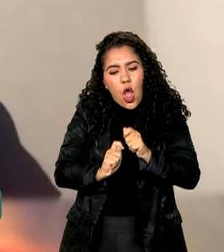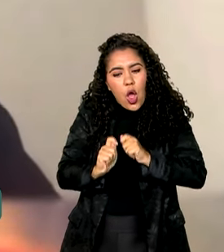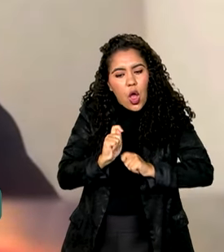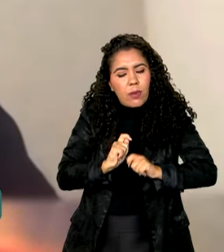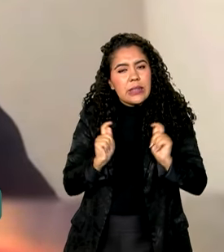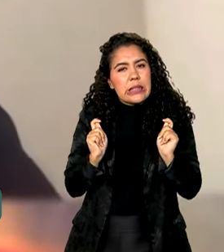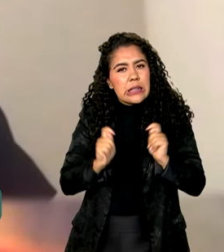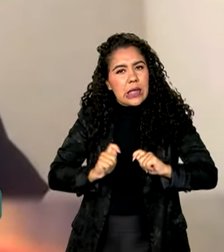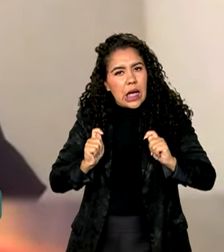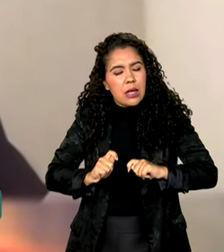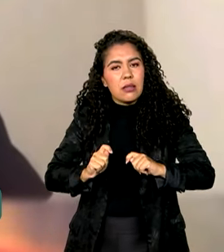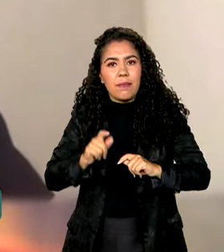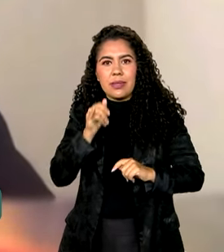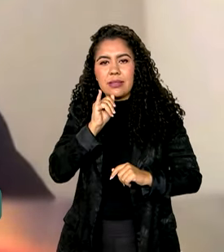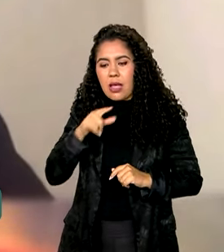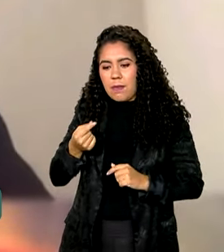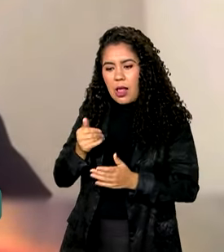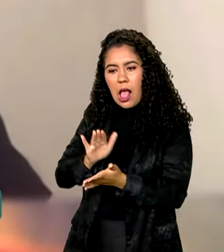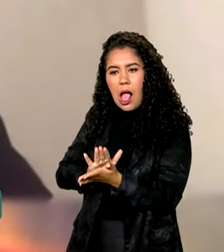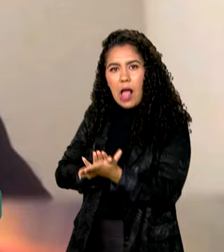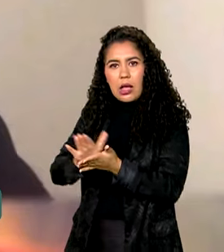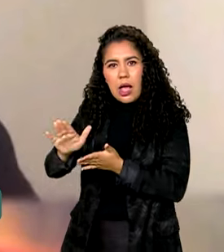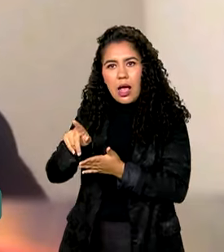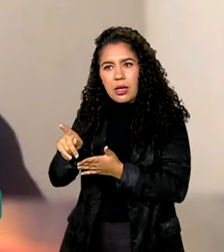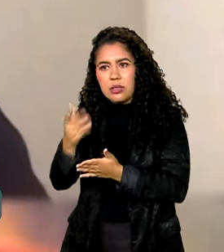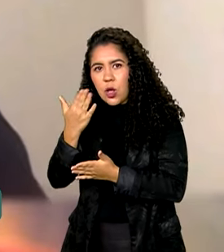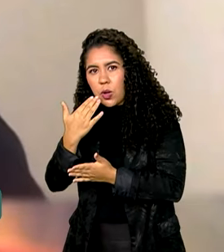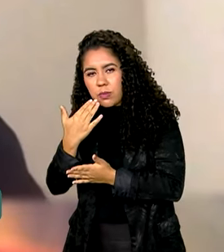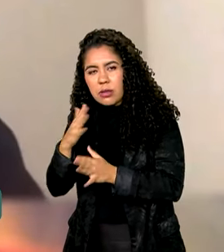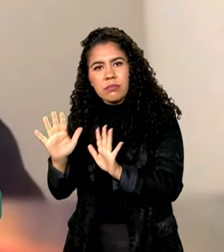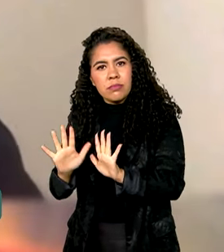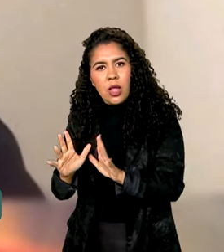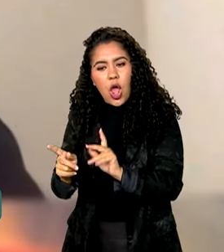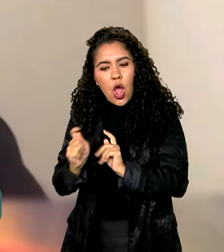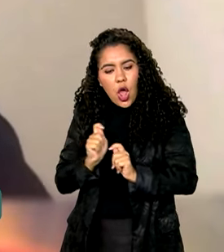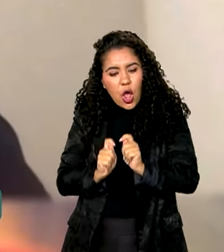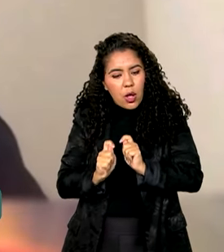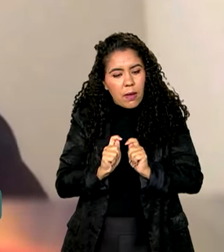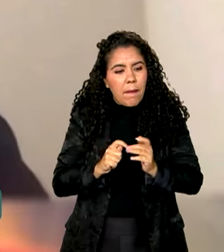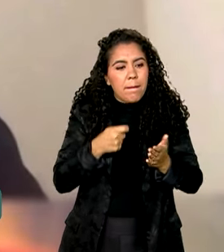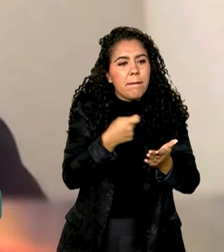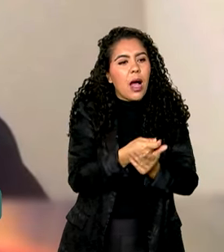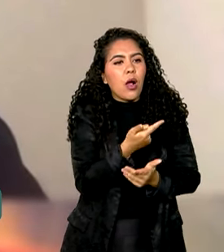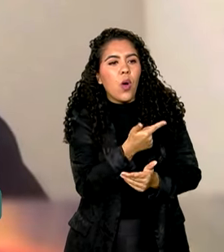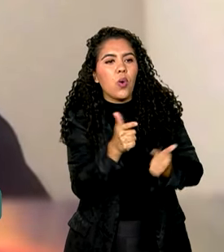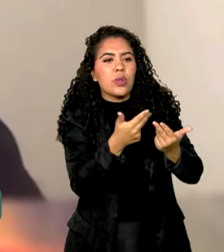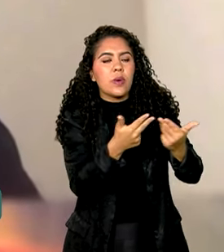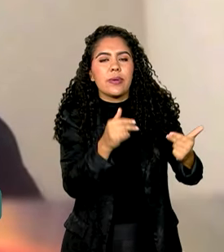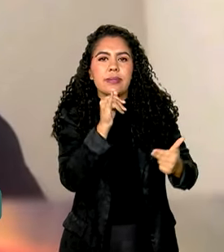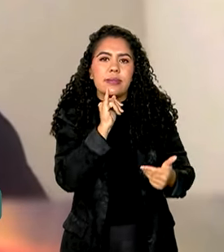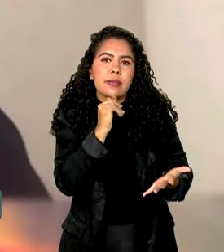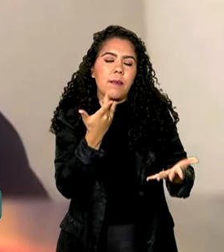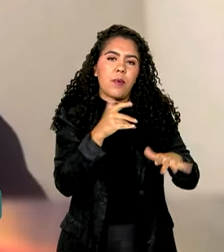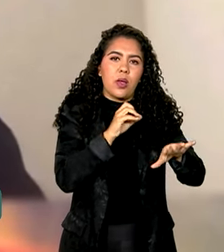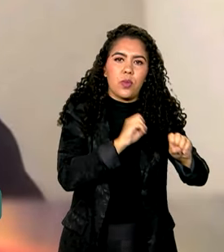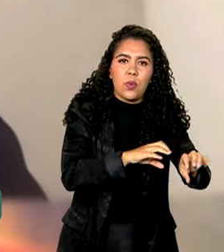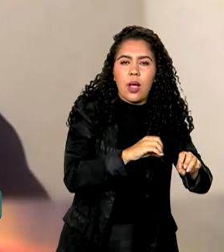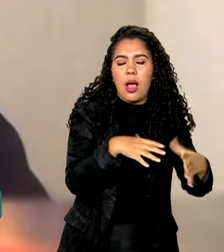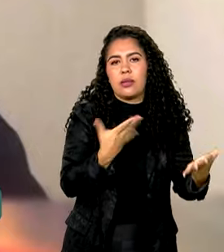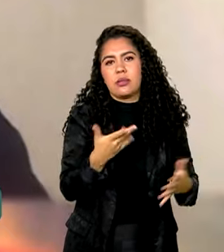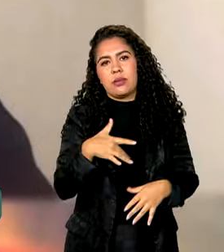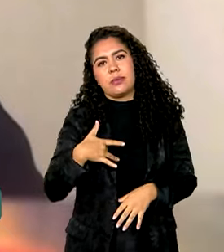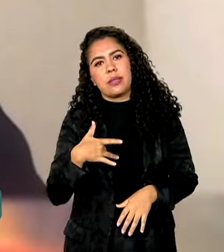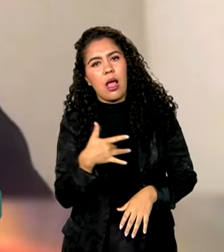dinheiro que a gente poderia acabar gastando na alimentação, a gente gasta em alguma outra coisa. Na educação deles, na